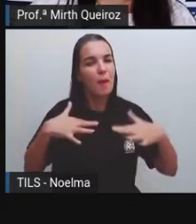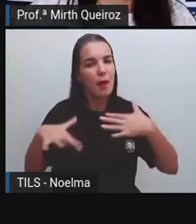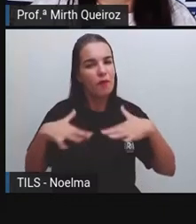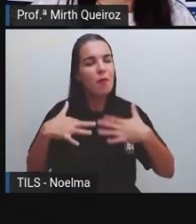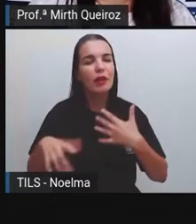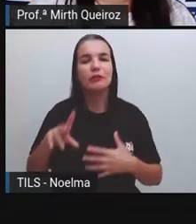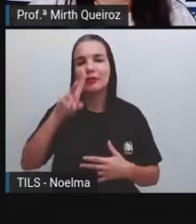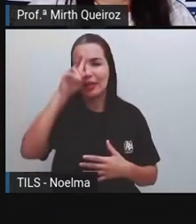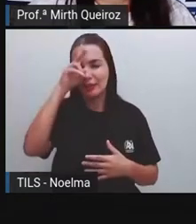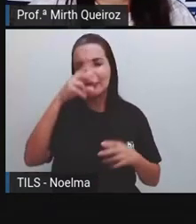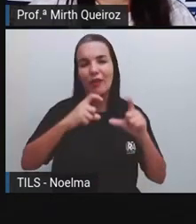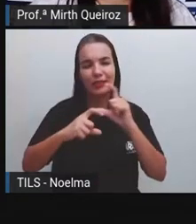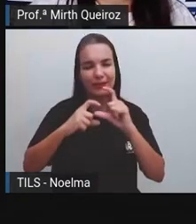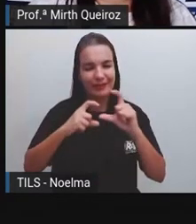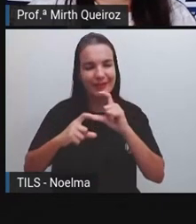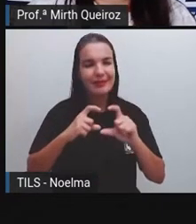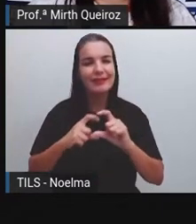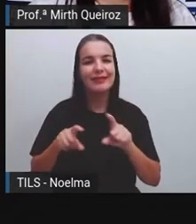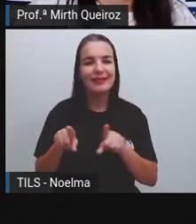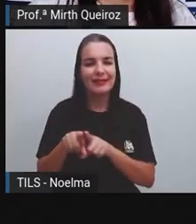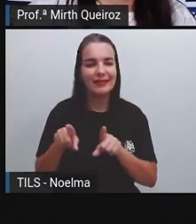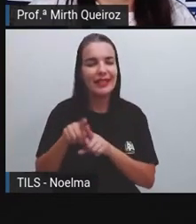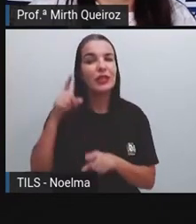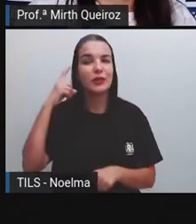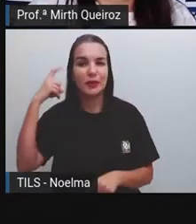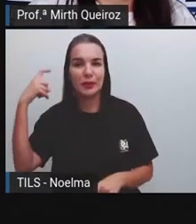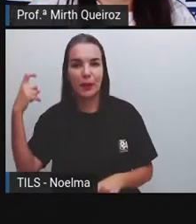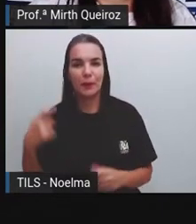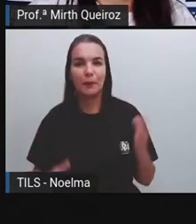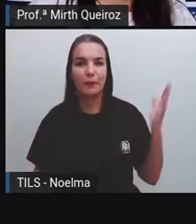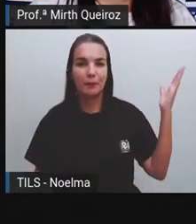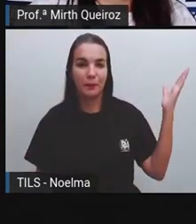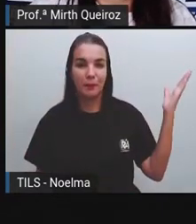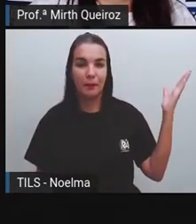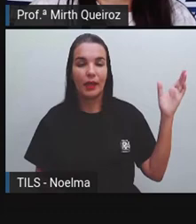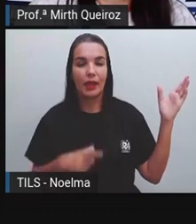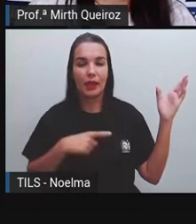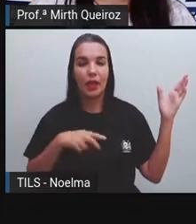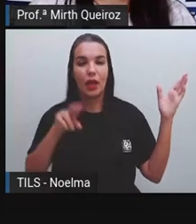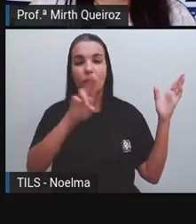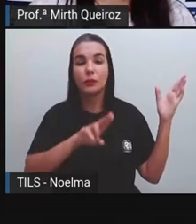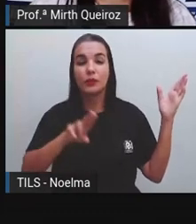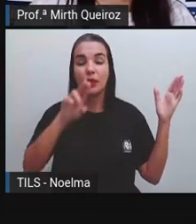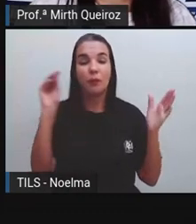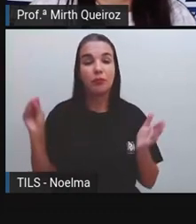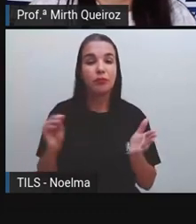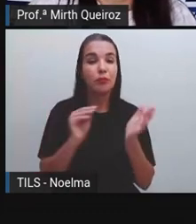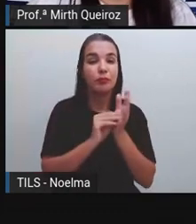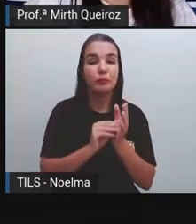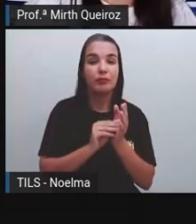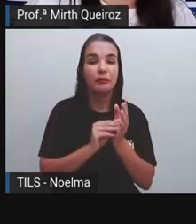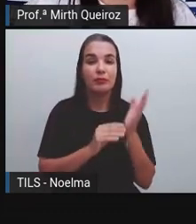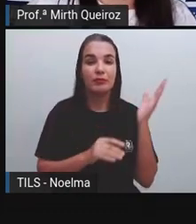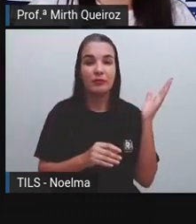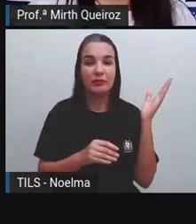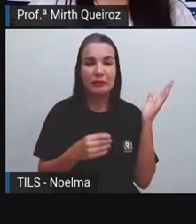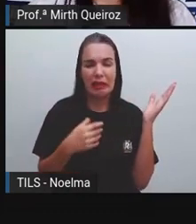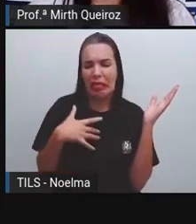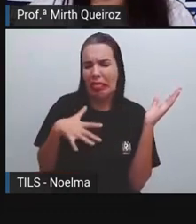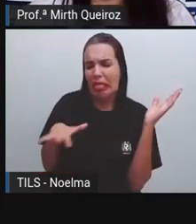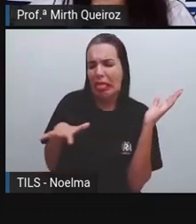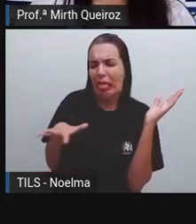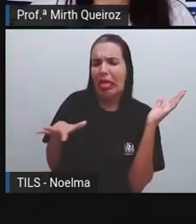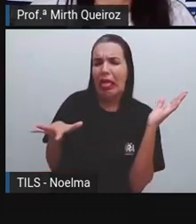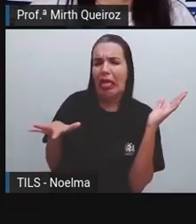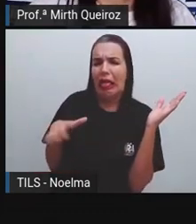história em quadrinho, né? A reprodução aí desses sons. Aí a gente tem a utilização na história em quadrinho, ó. É, que comida